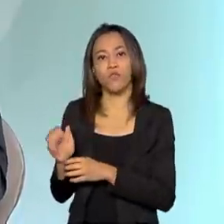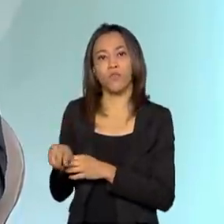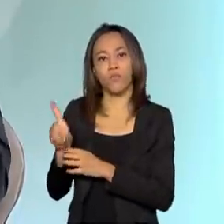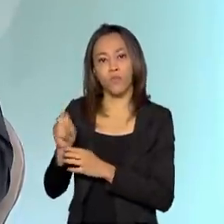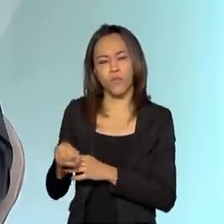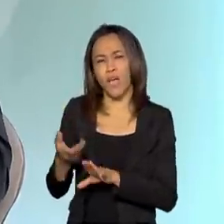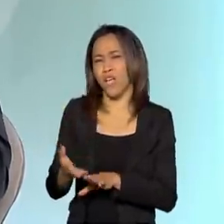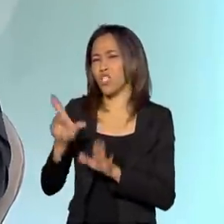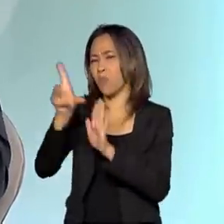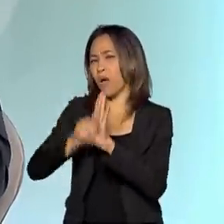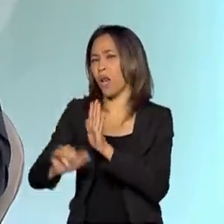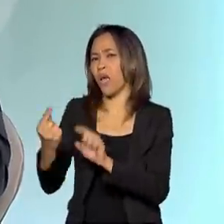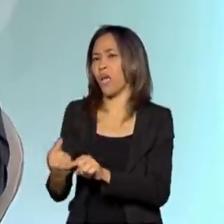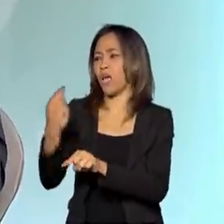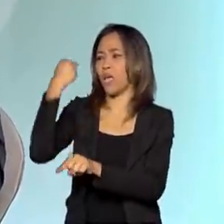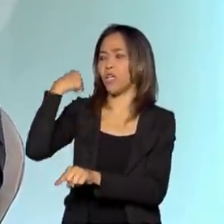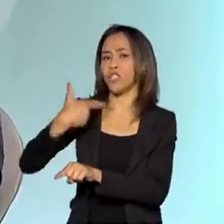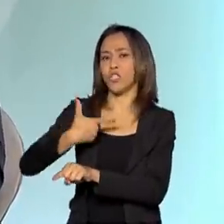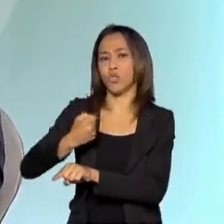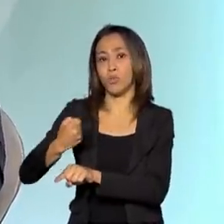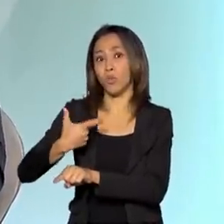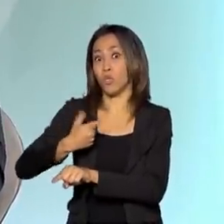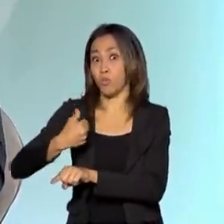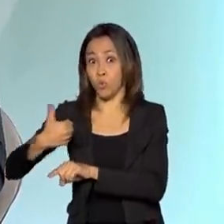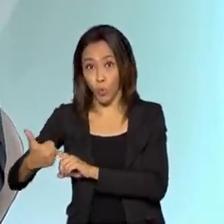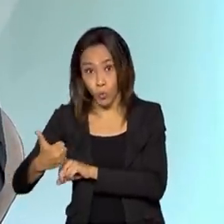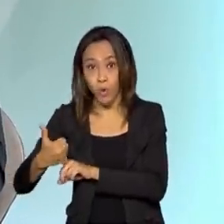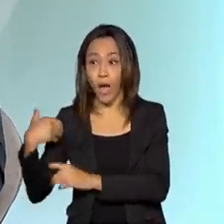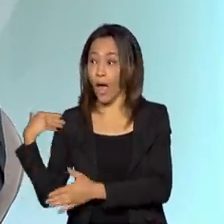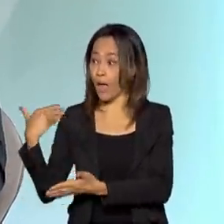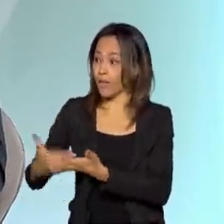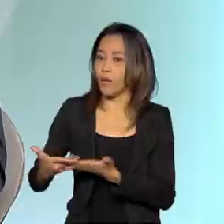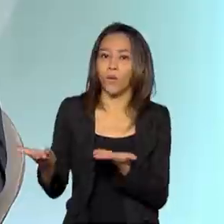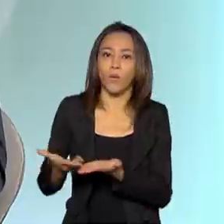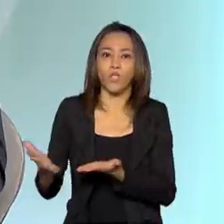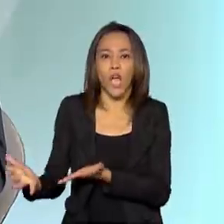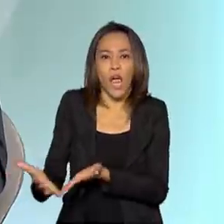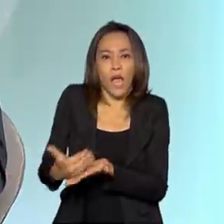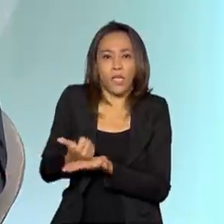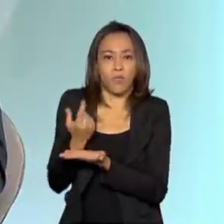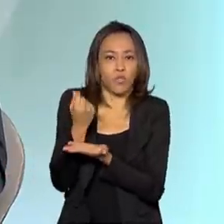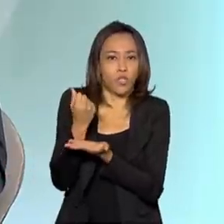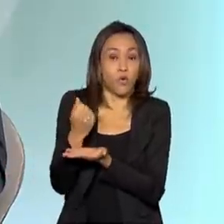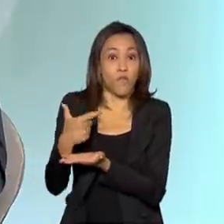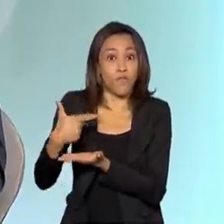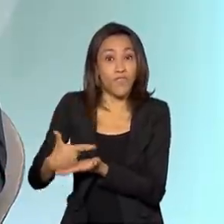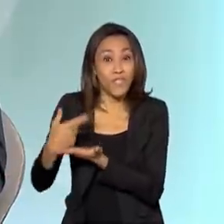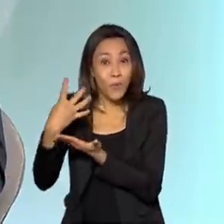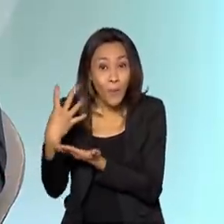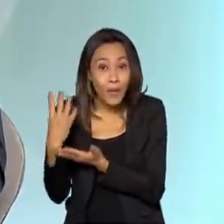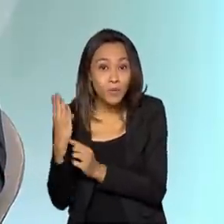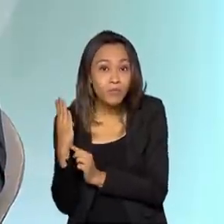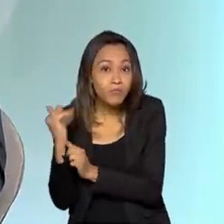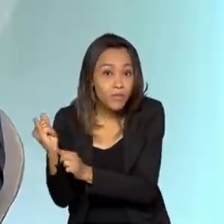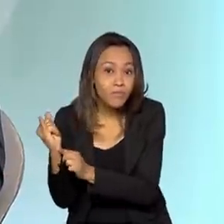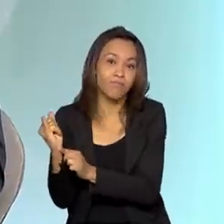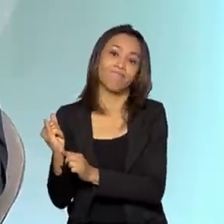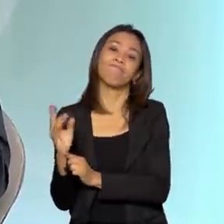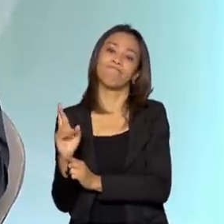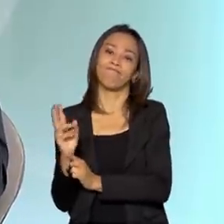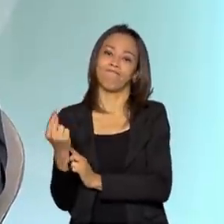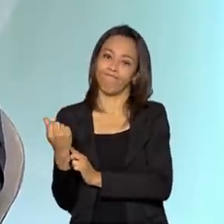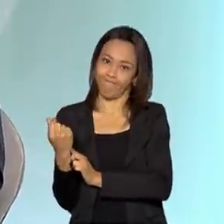.998 de 2000 e de 2001 para cá, nós arrecadamos aproximadamente 24 bilhões em termos nominais.